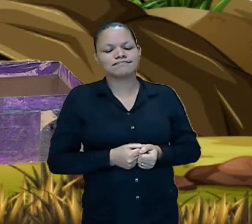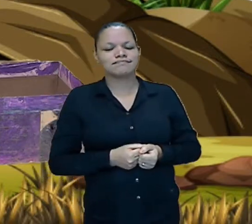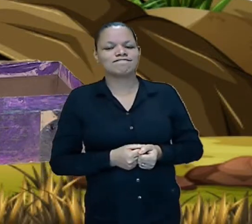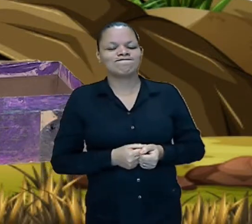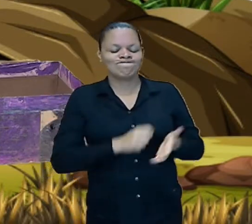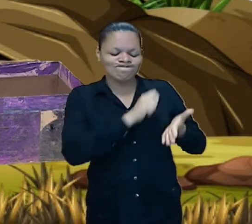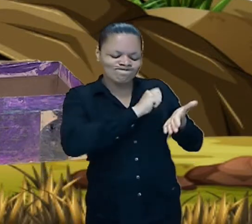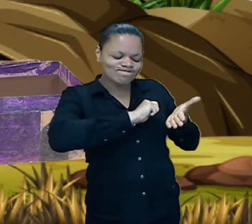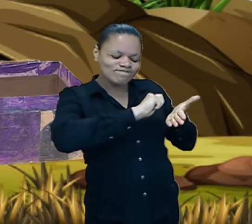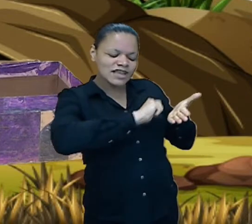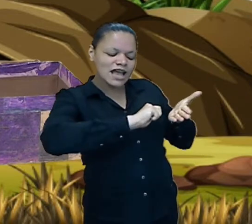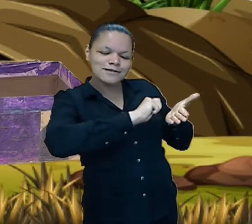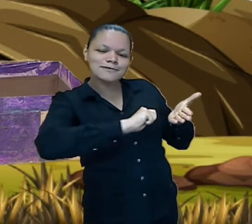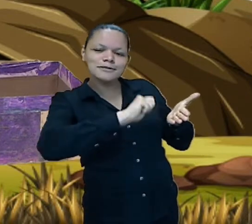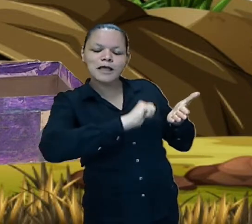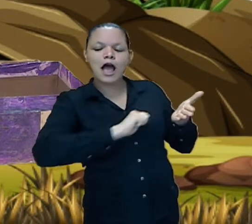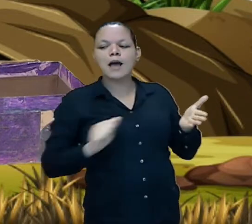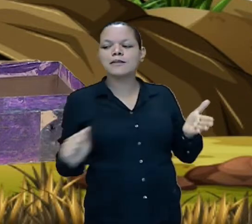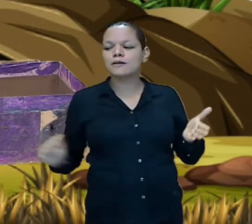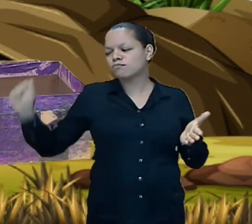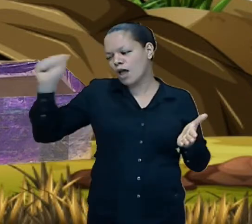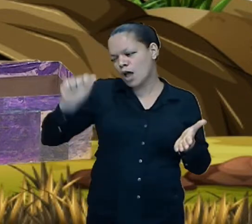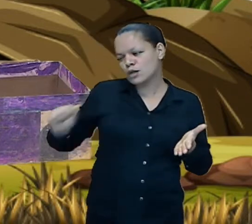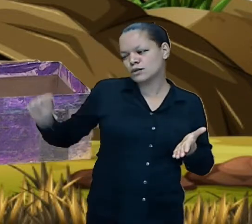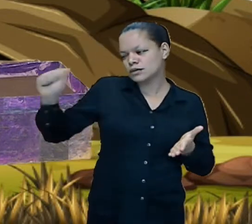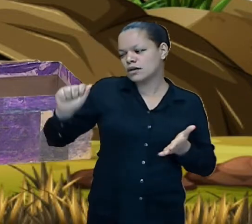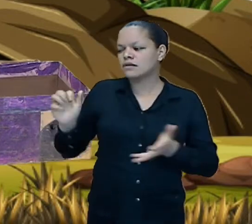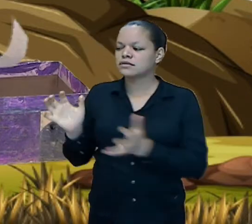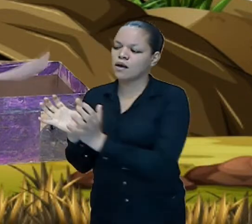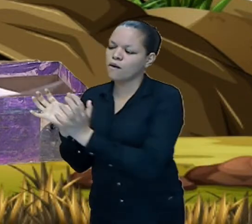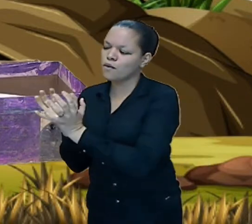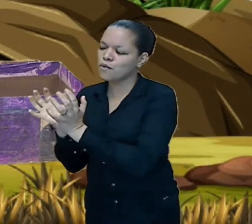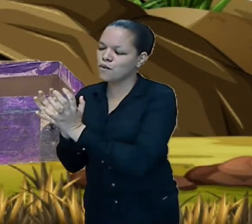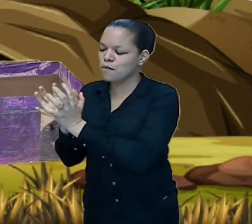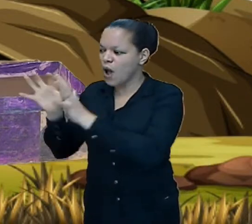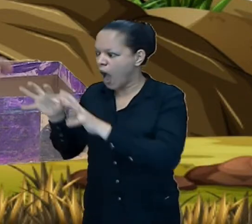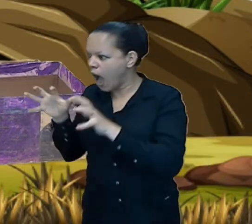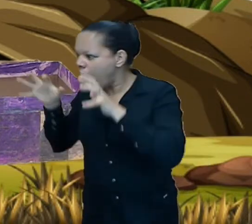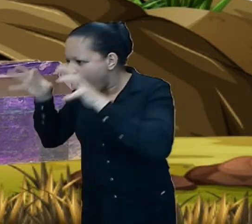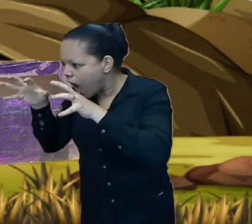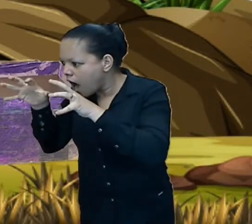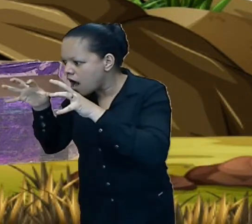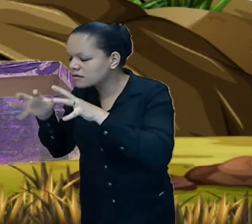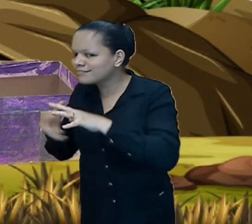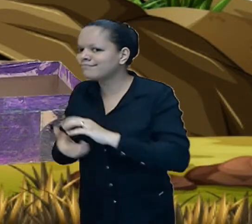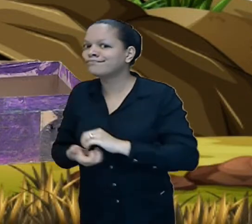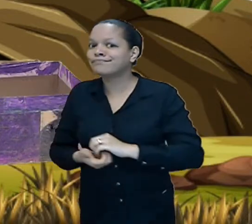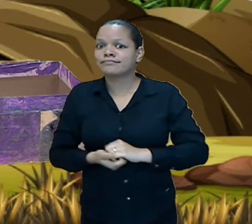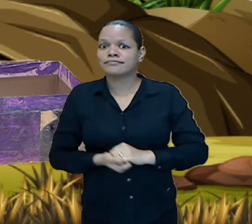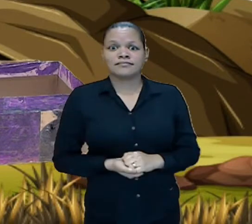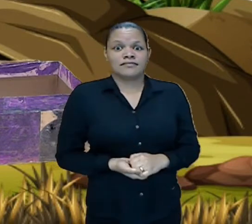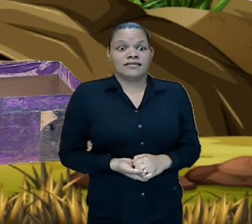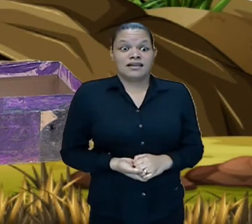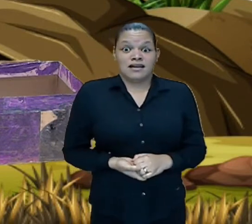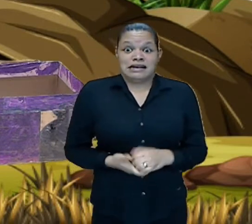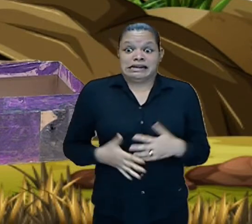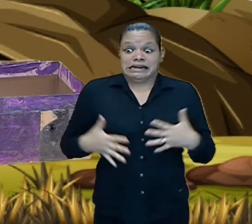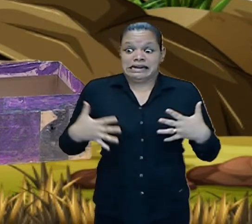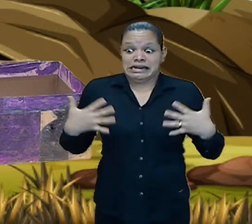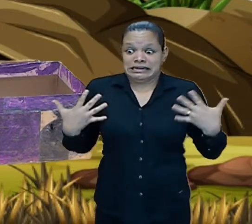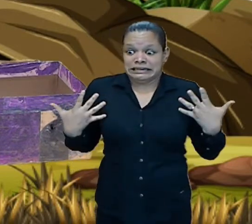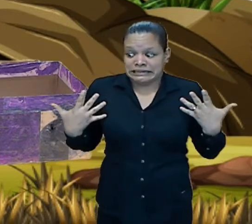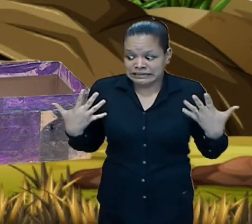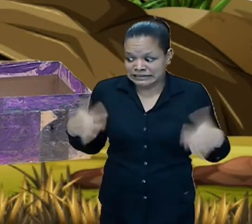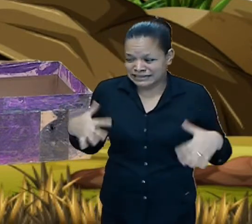associada dos monstros monstruosos orra bolas bolas bolas